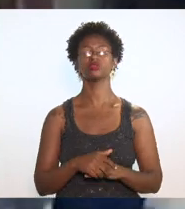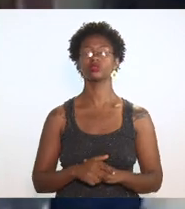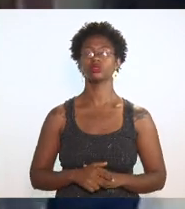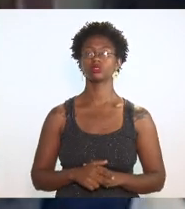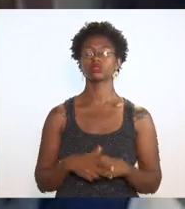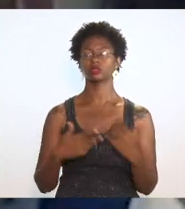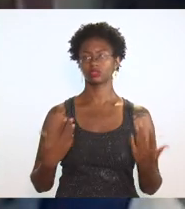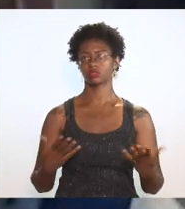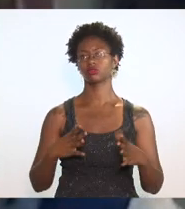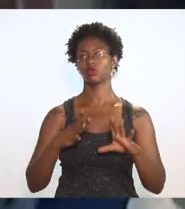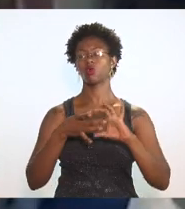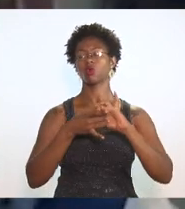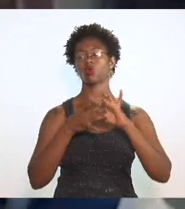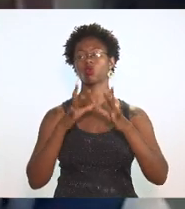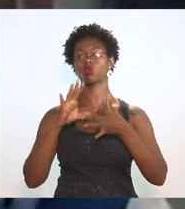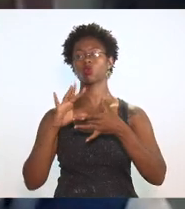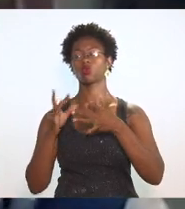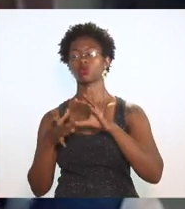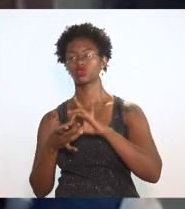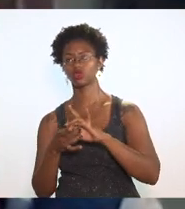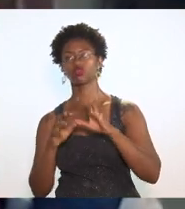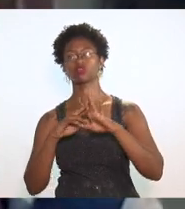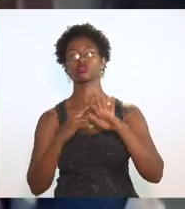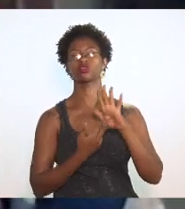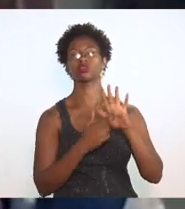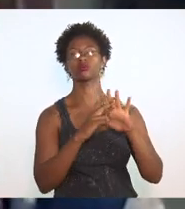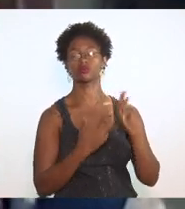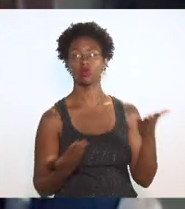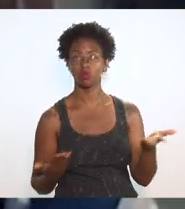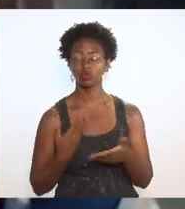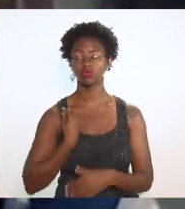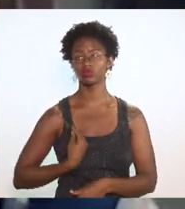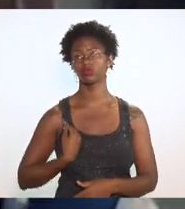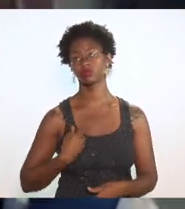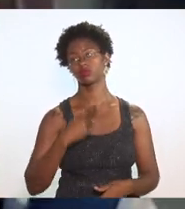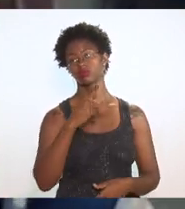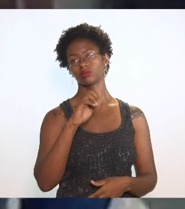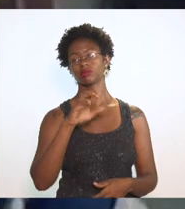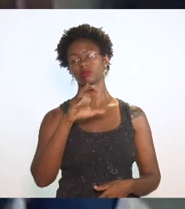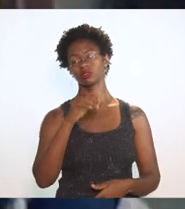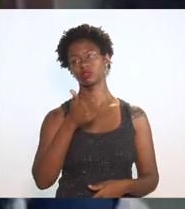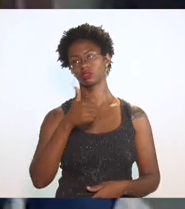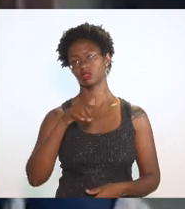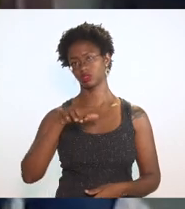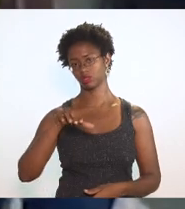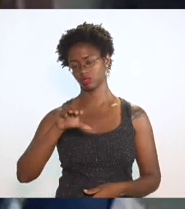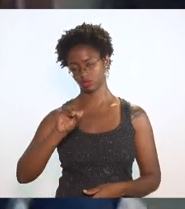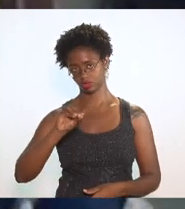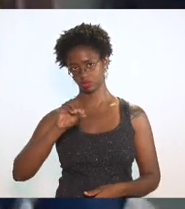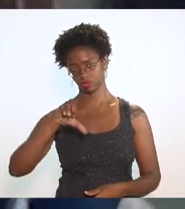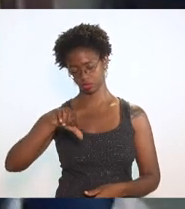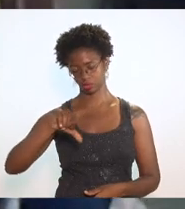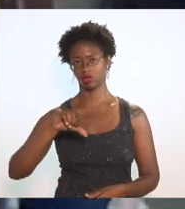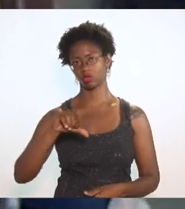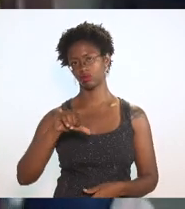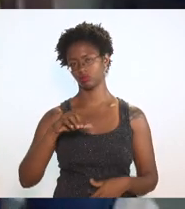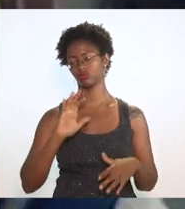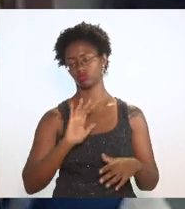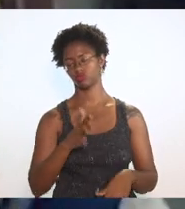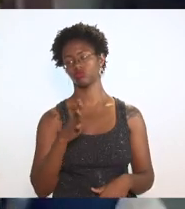que é o contexto normativo que hoje nós vivemos que é a PEC 109 recém editada né a PEC 109 ela